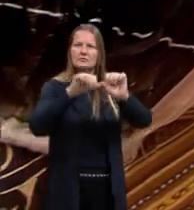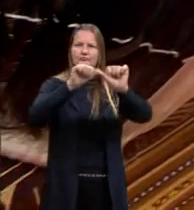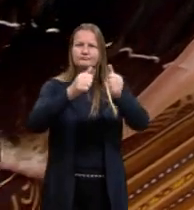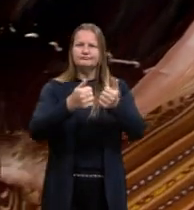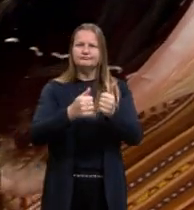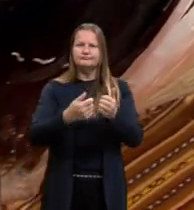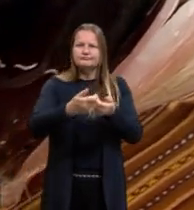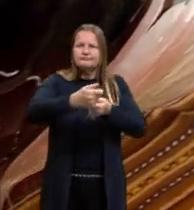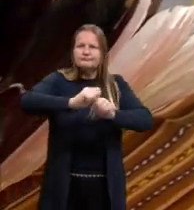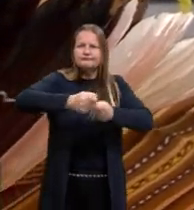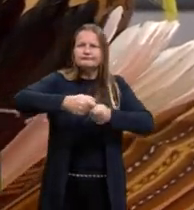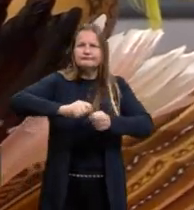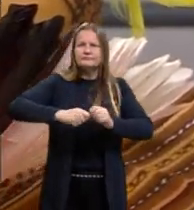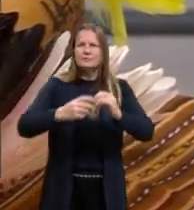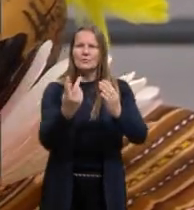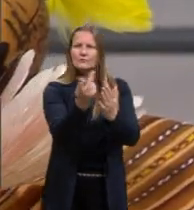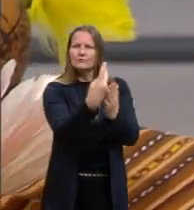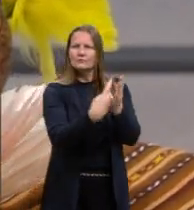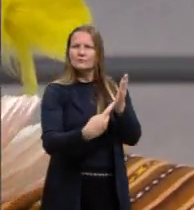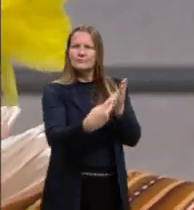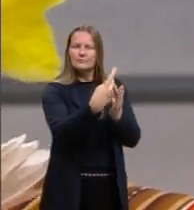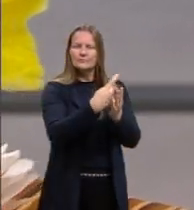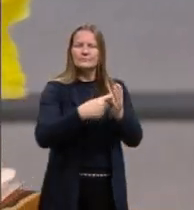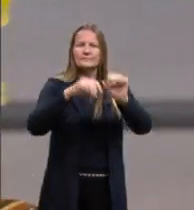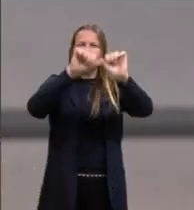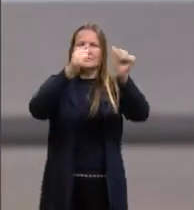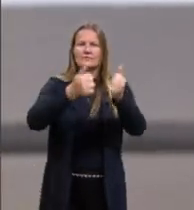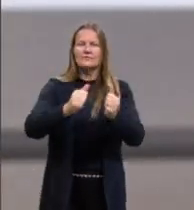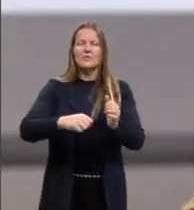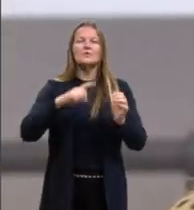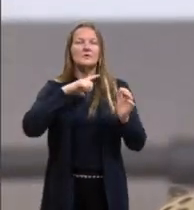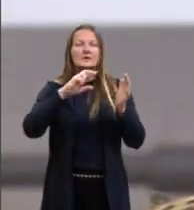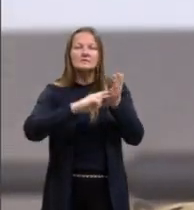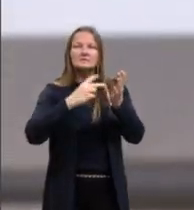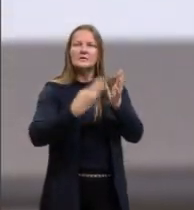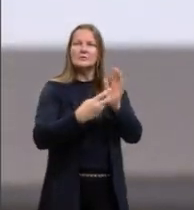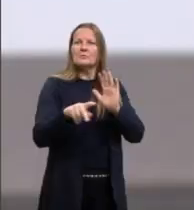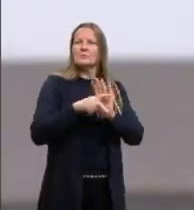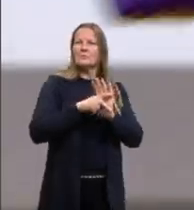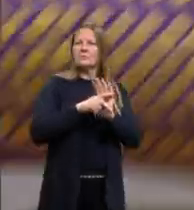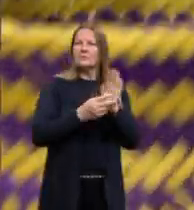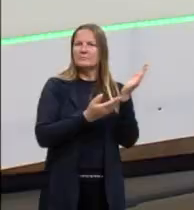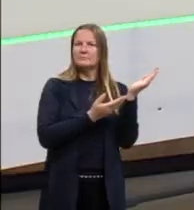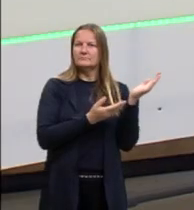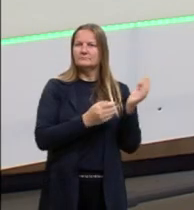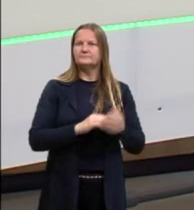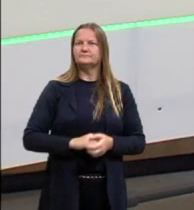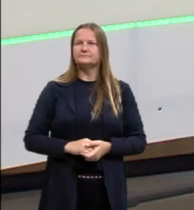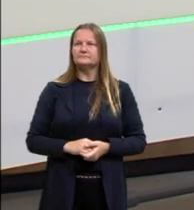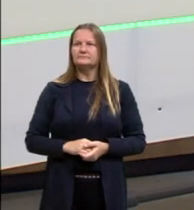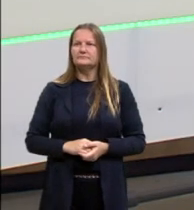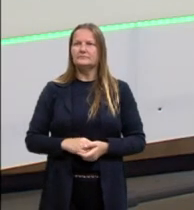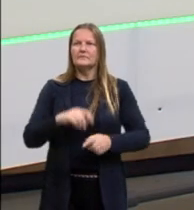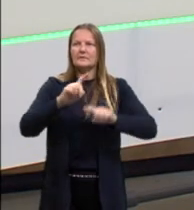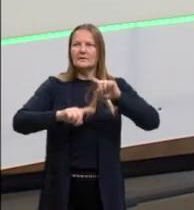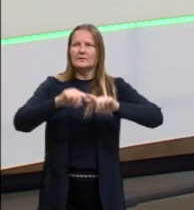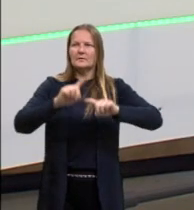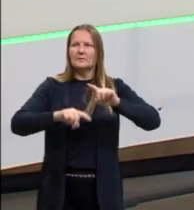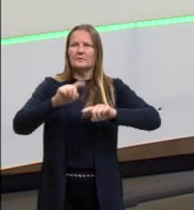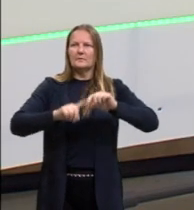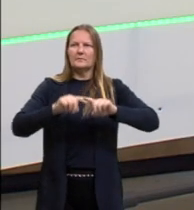esses desenhos e formas, eles têm um significado. Nós temos aqui material também